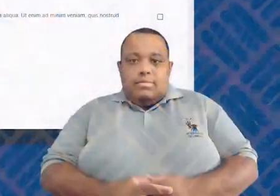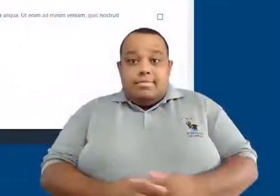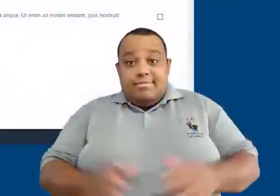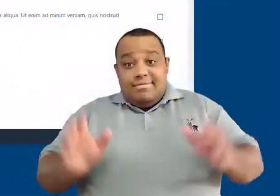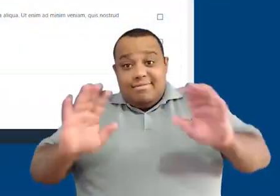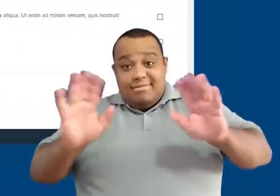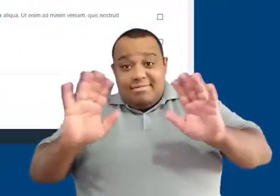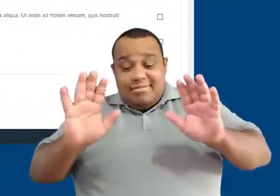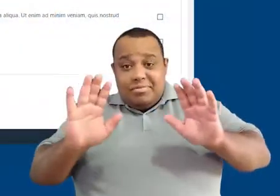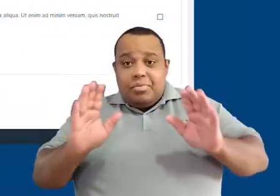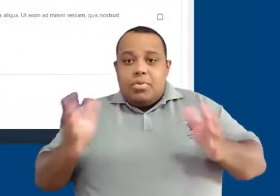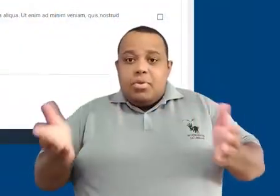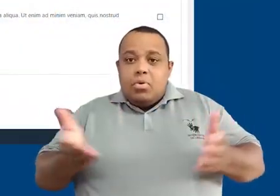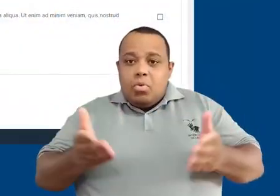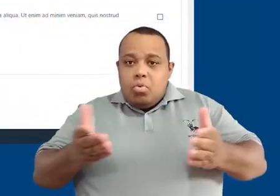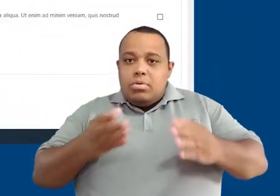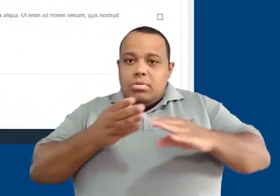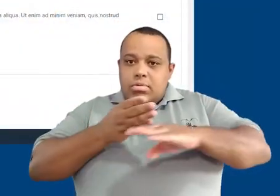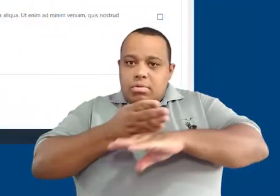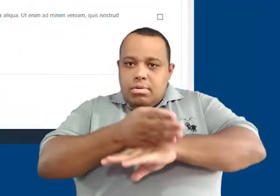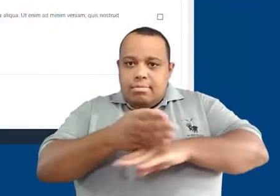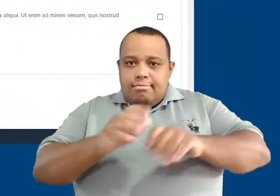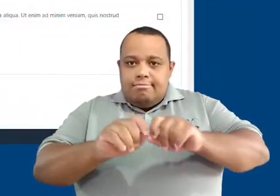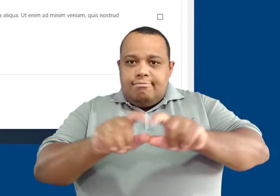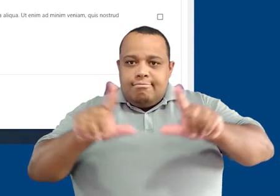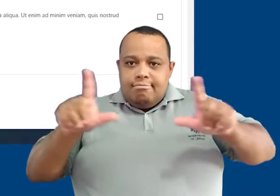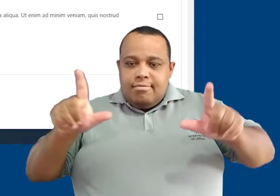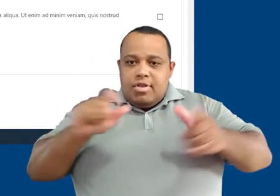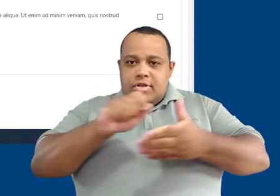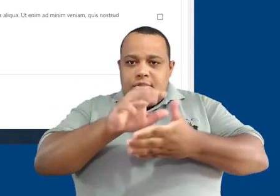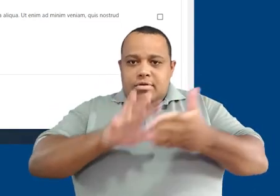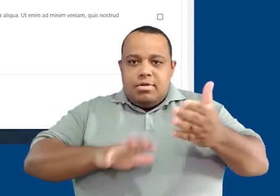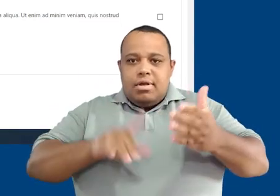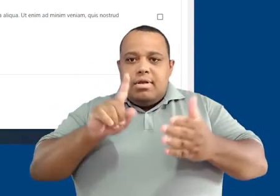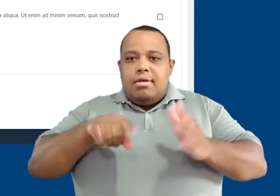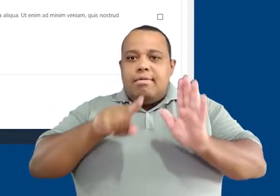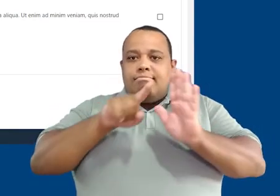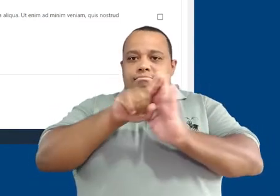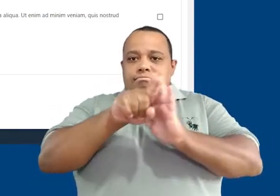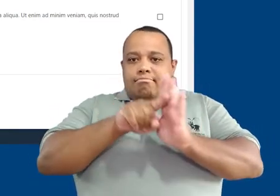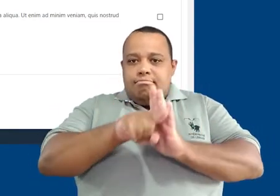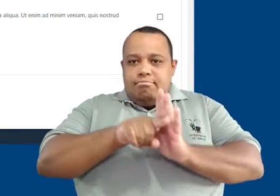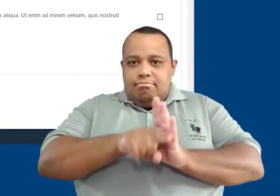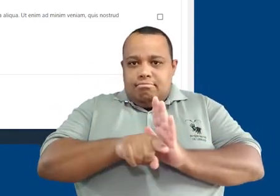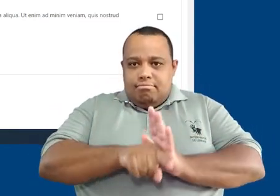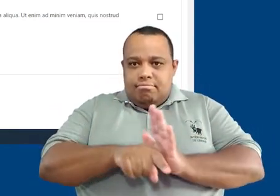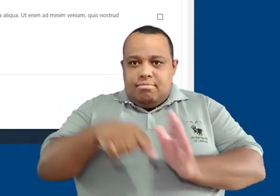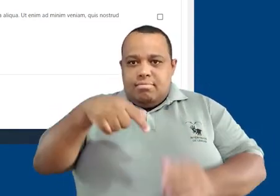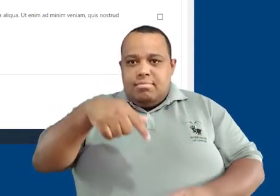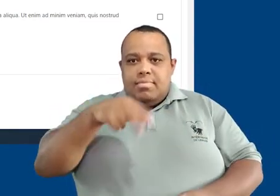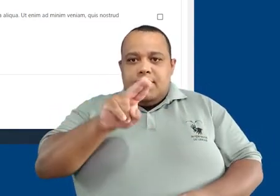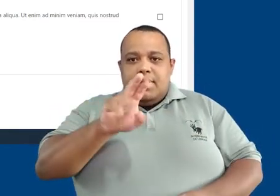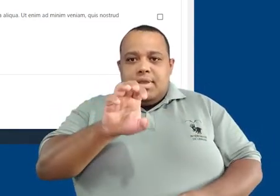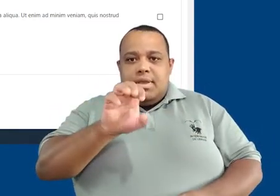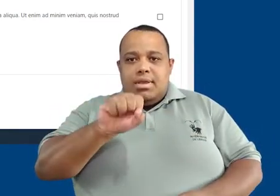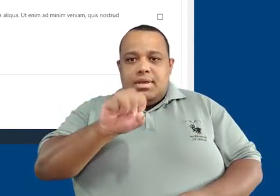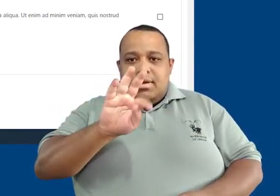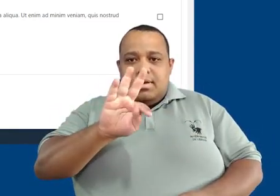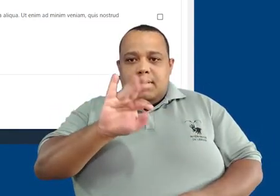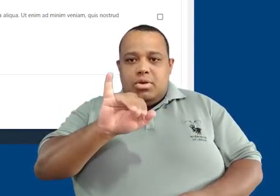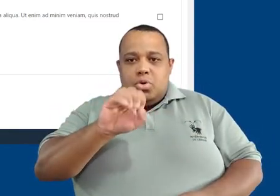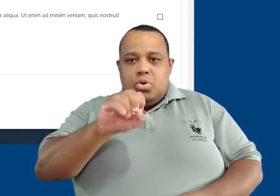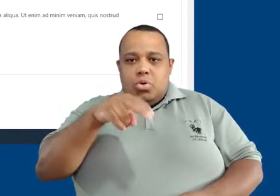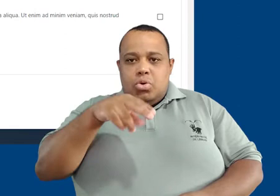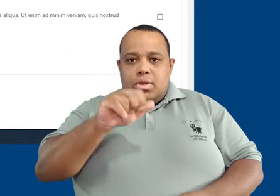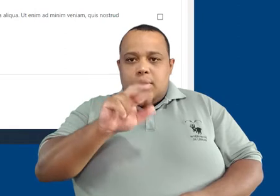Olá, hoje faremos acesso à atividade do tipo questionário. Atividades do tipo questionário,